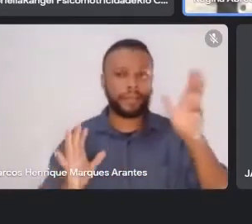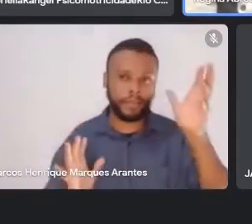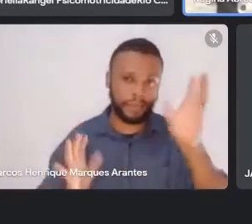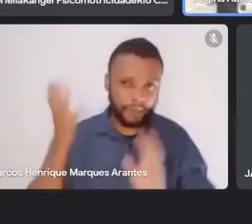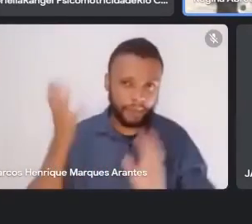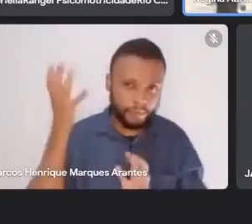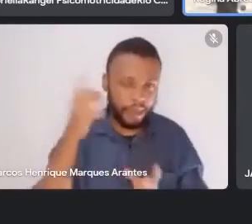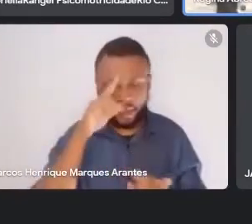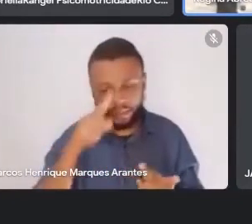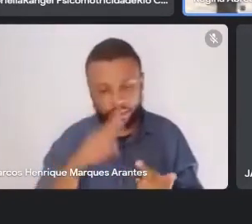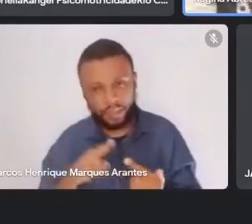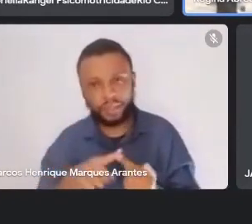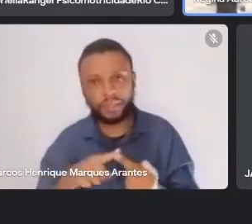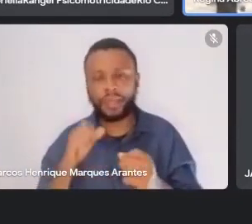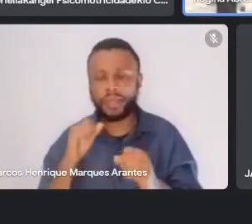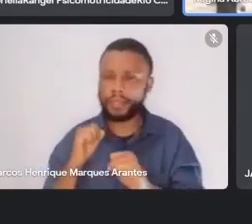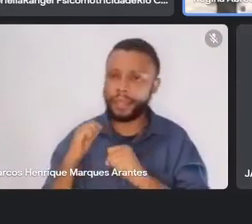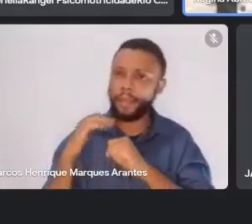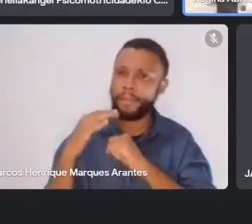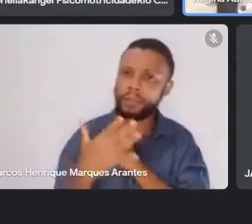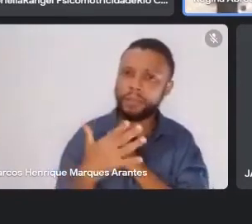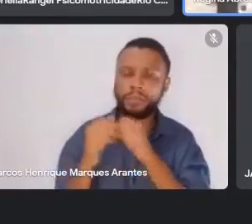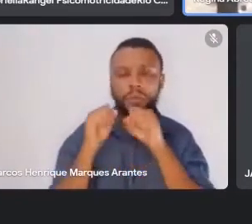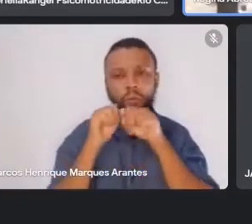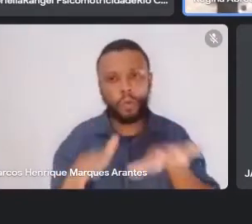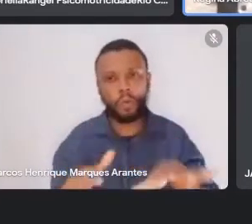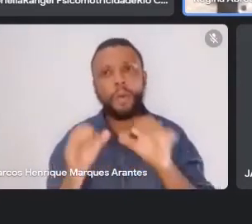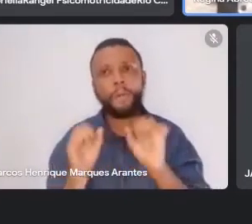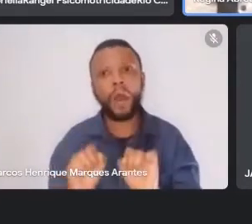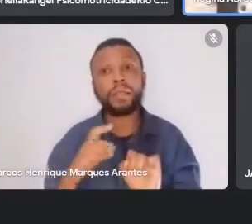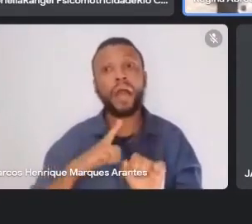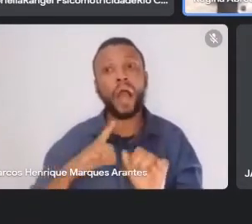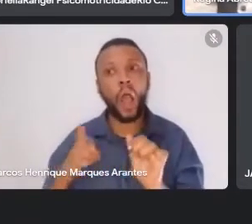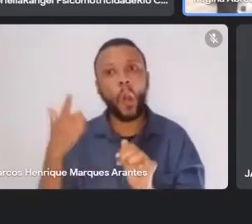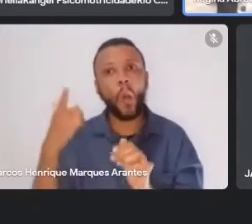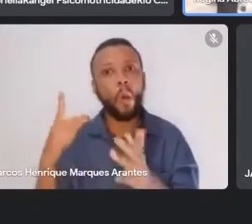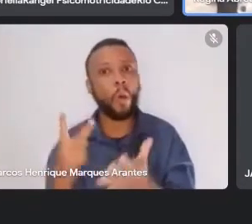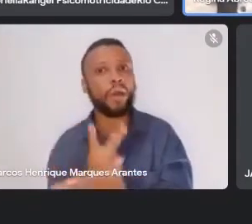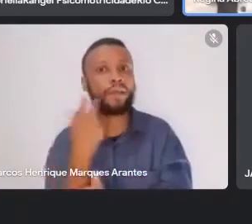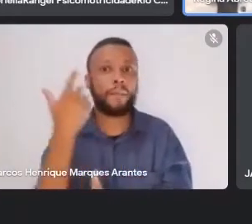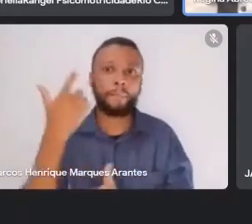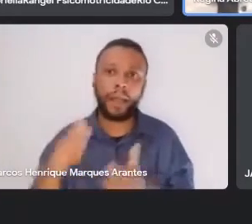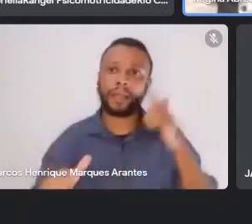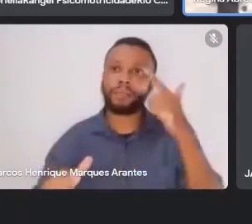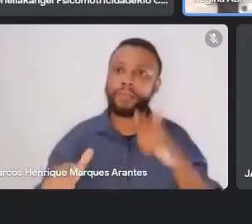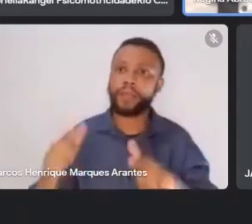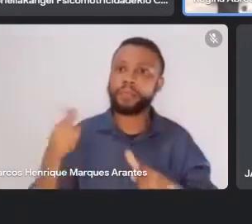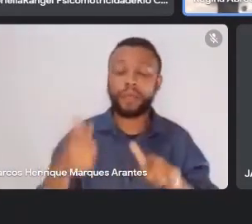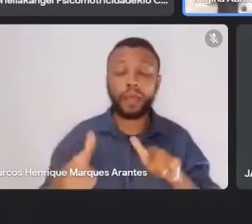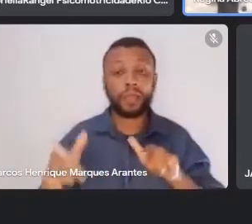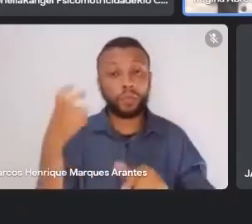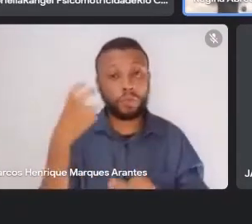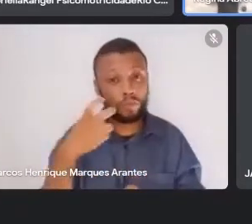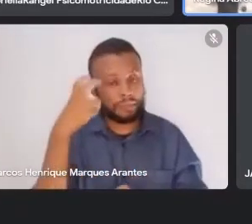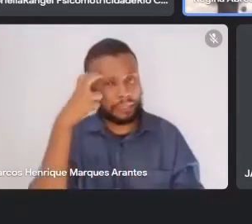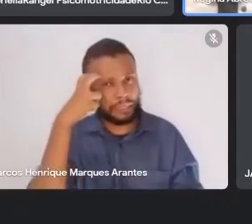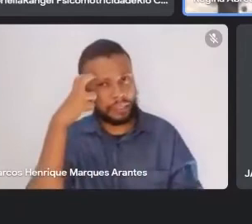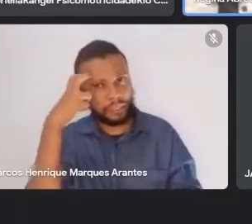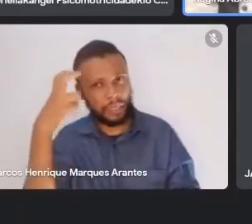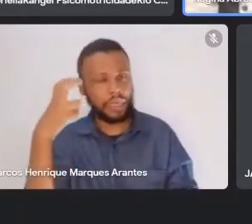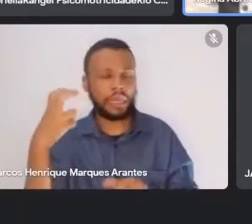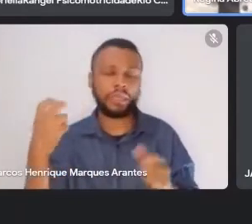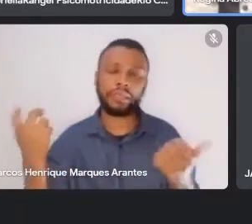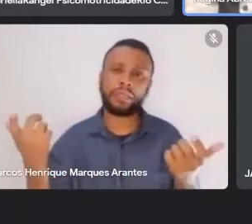essas pandemias que podem vir mais por aí, com muita inteligência, com muita sabedoria e nós